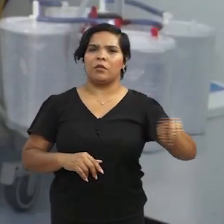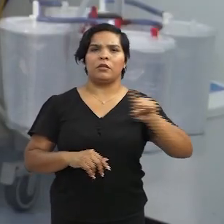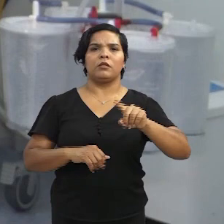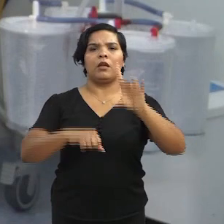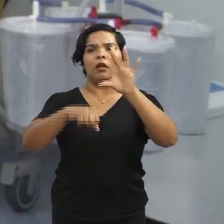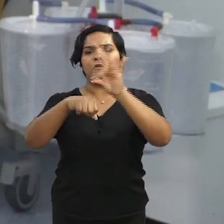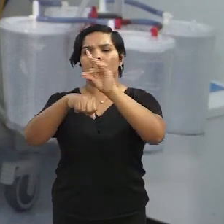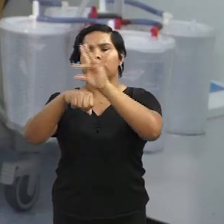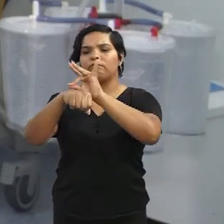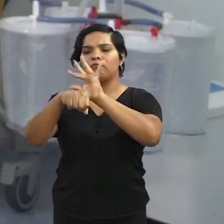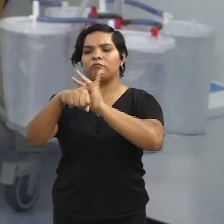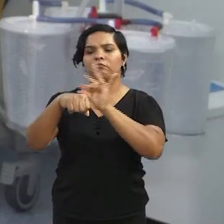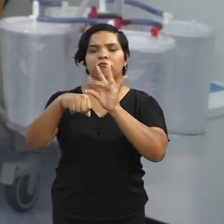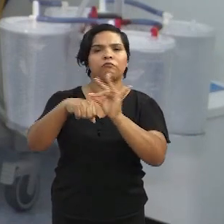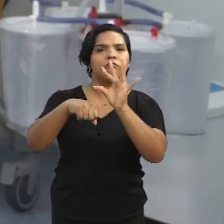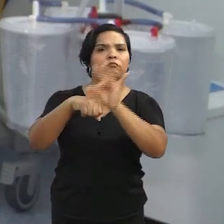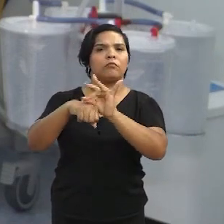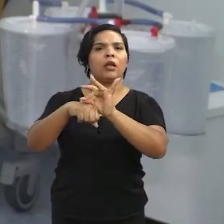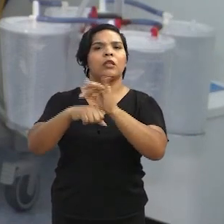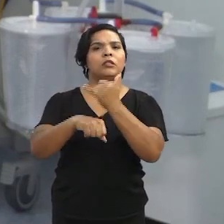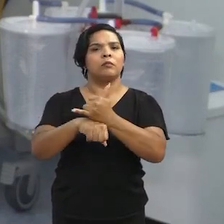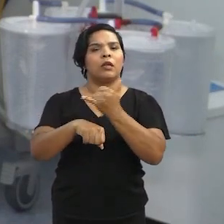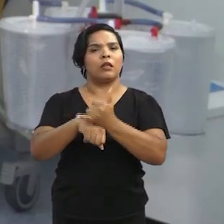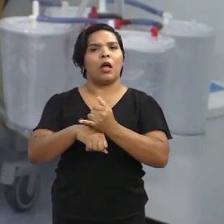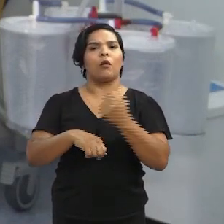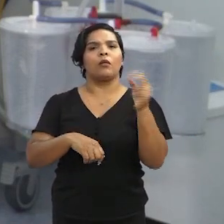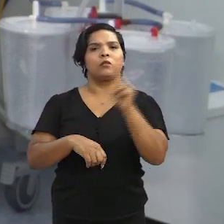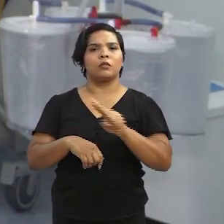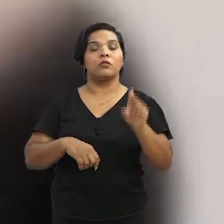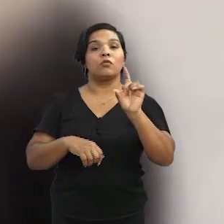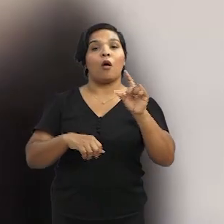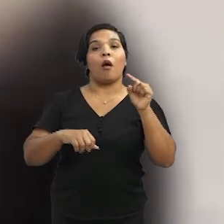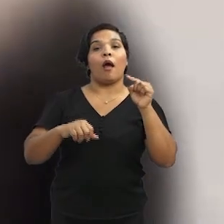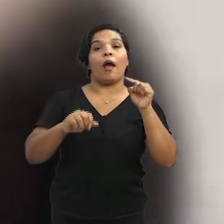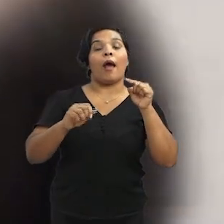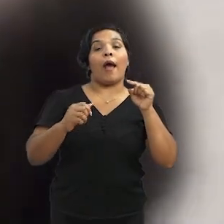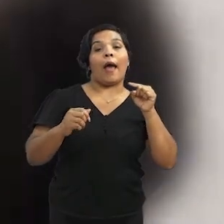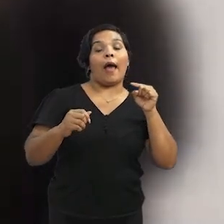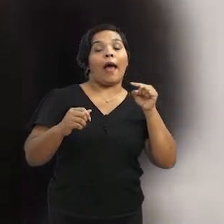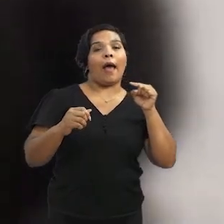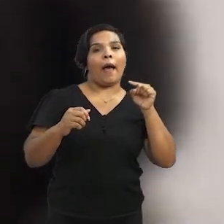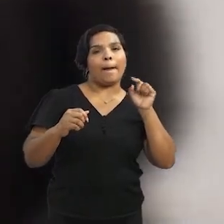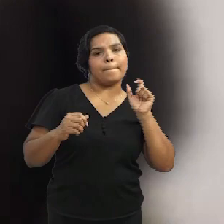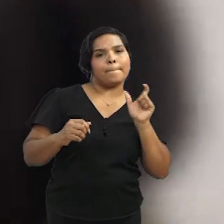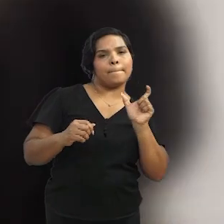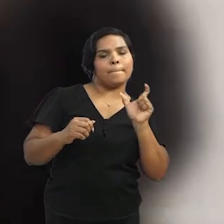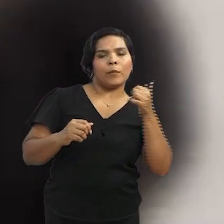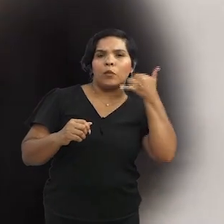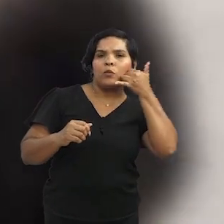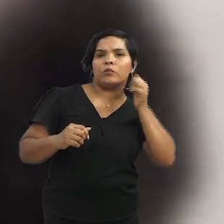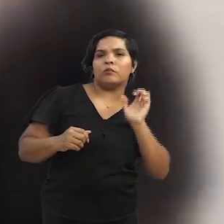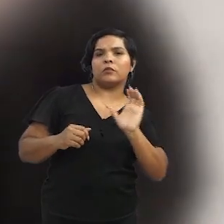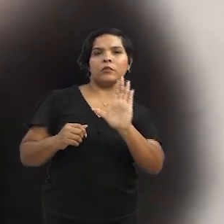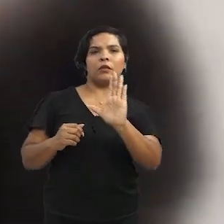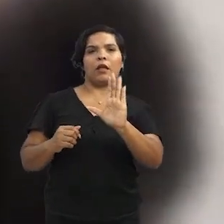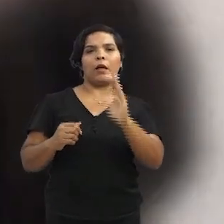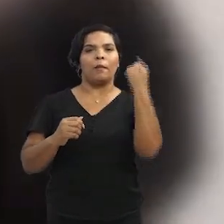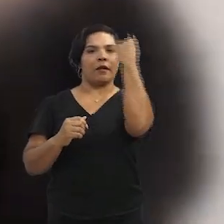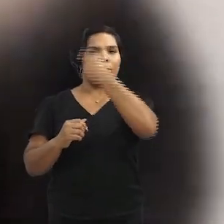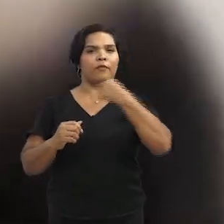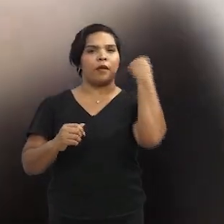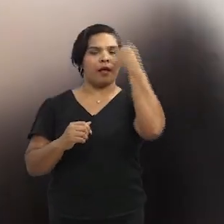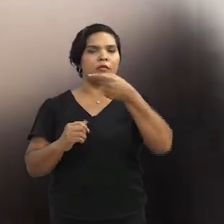marcadores de metal que nós utilizamos, que o cirurgião possa simplesmente apontar o celular para a face do